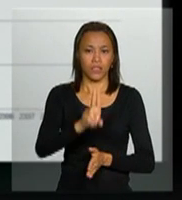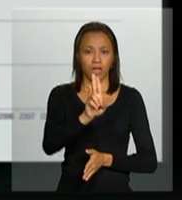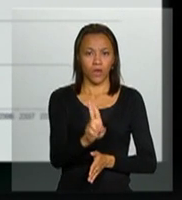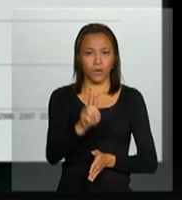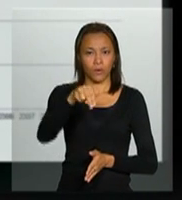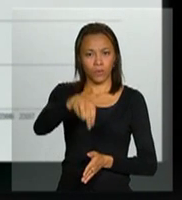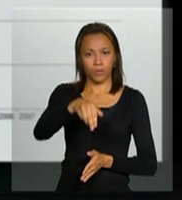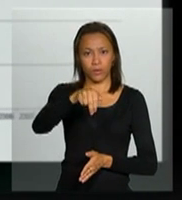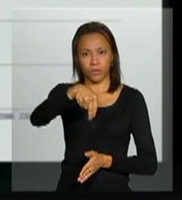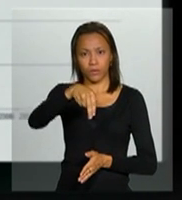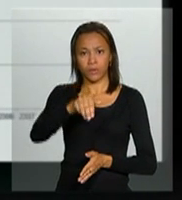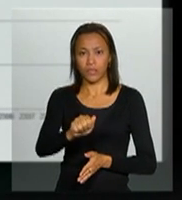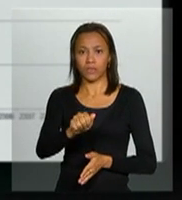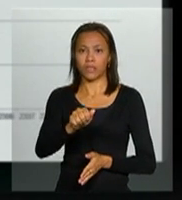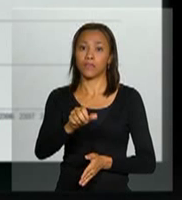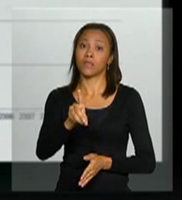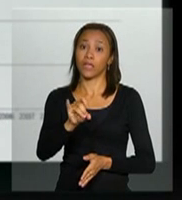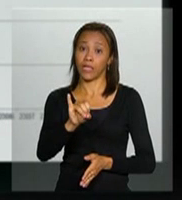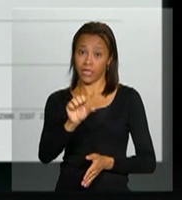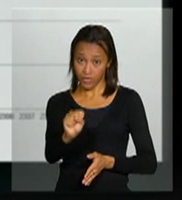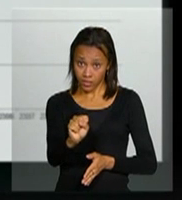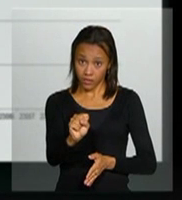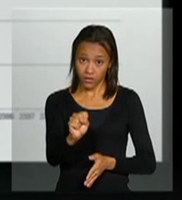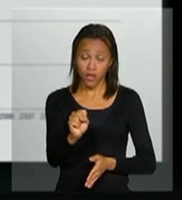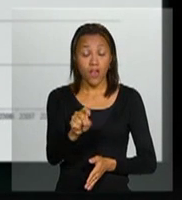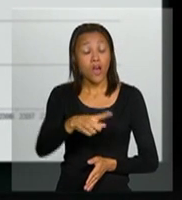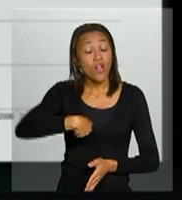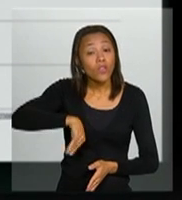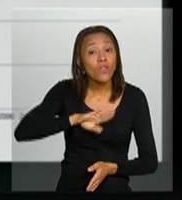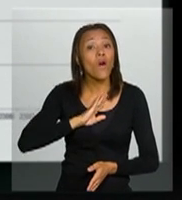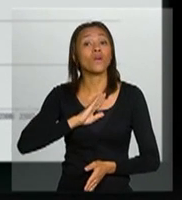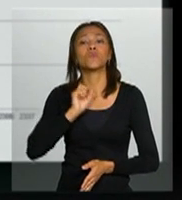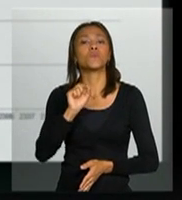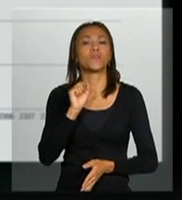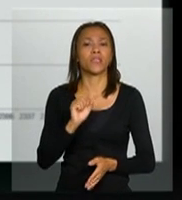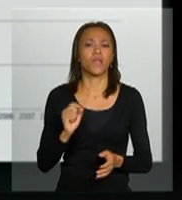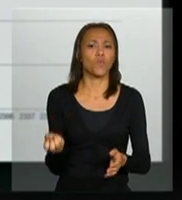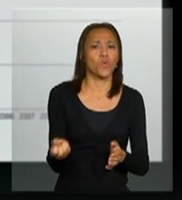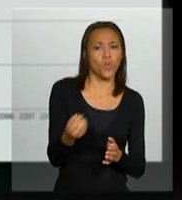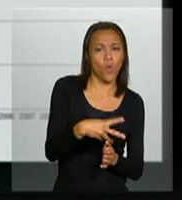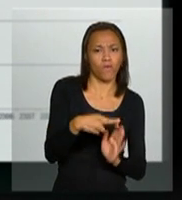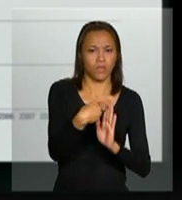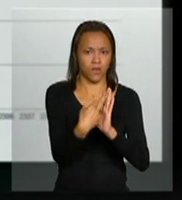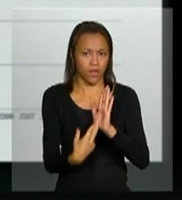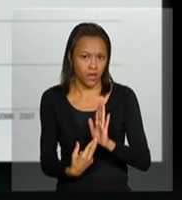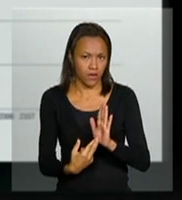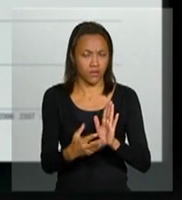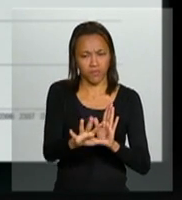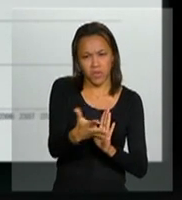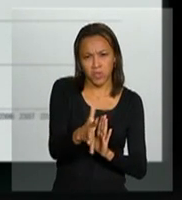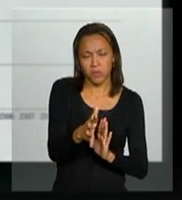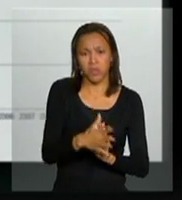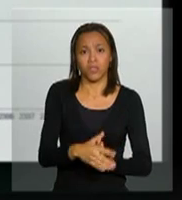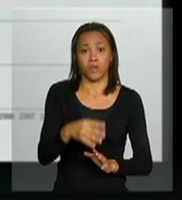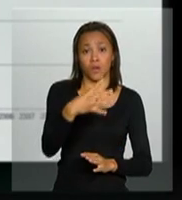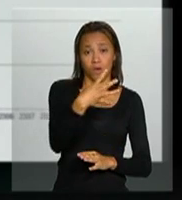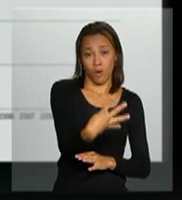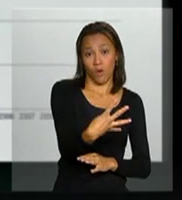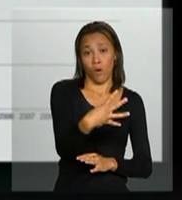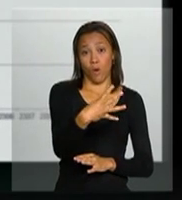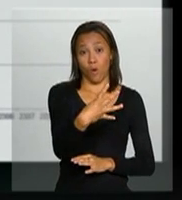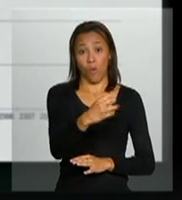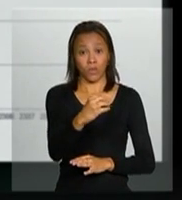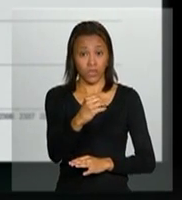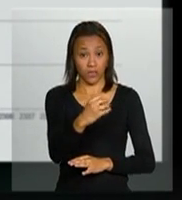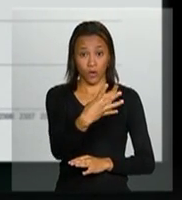participação do governo brasileiro, do Ministério da Saúde, nós estabelecemos um novo parâmetro que está em torno de 490 mil